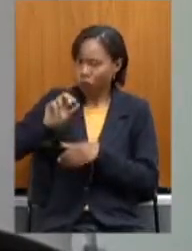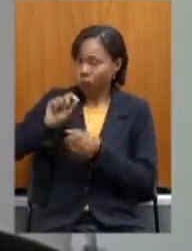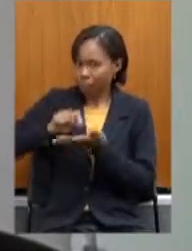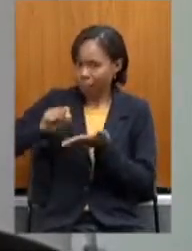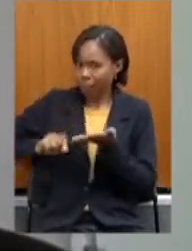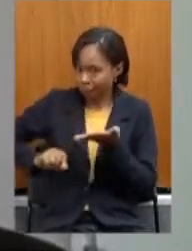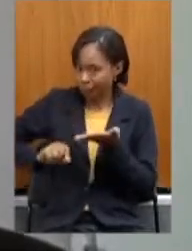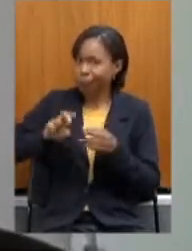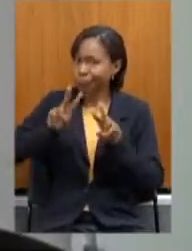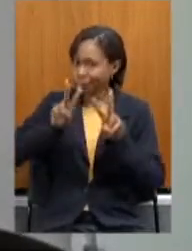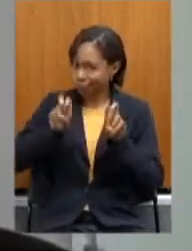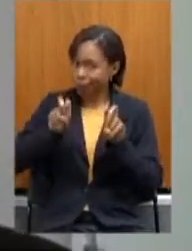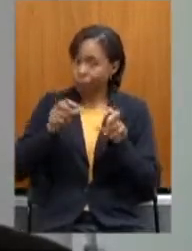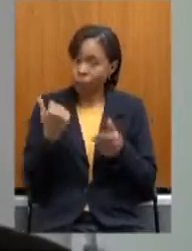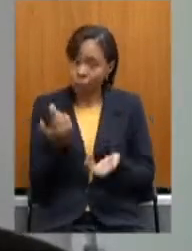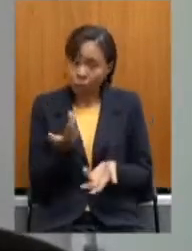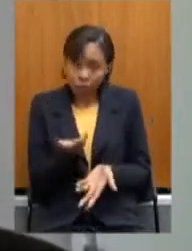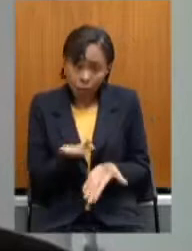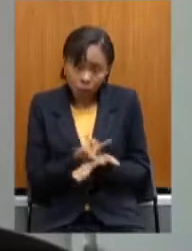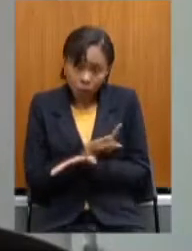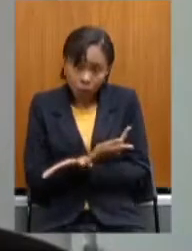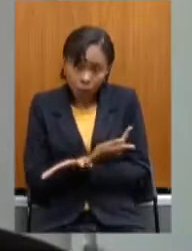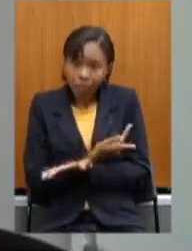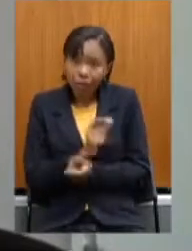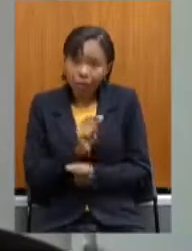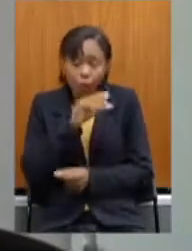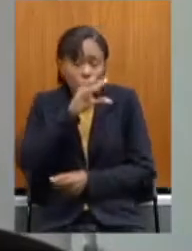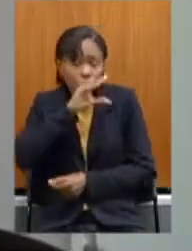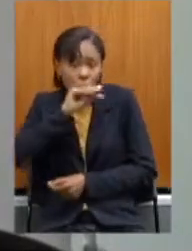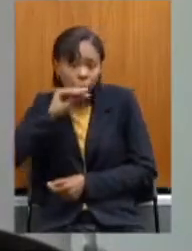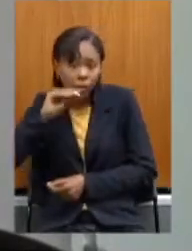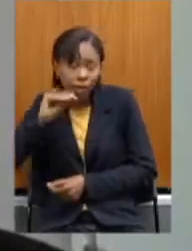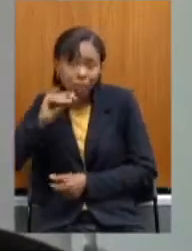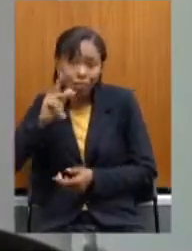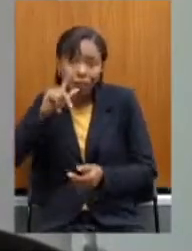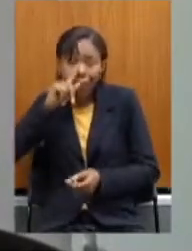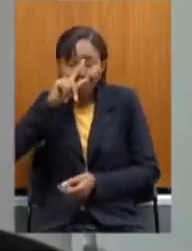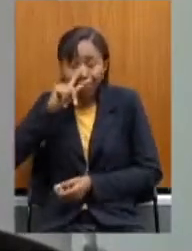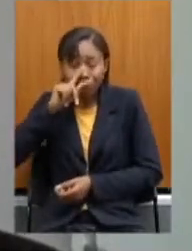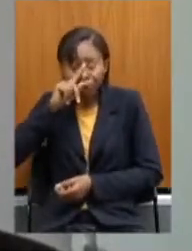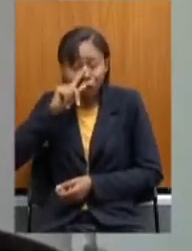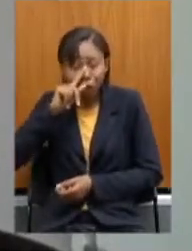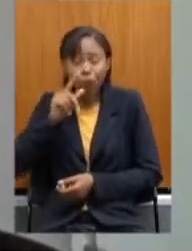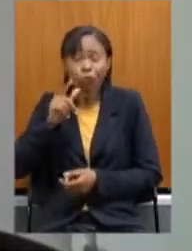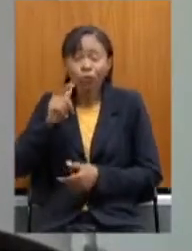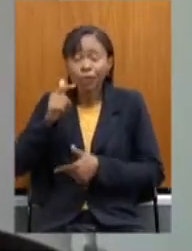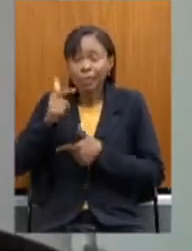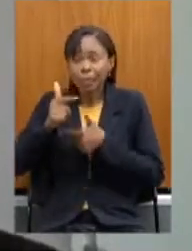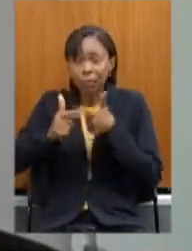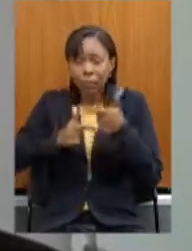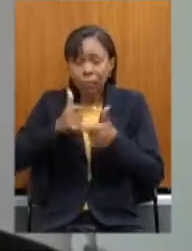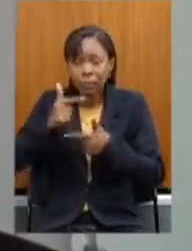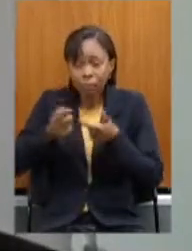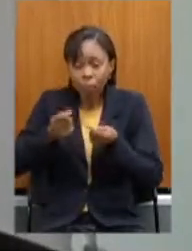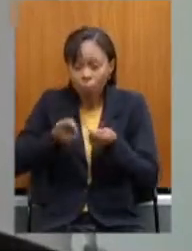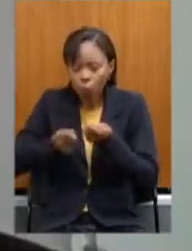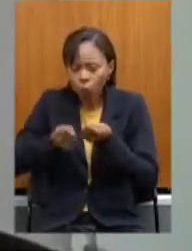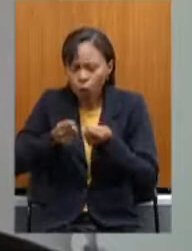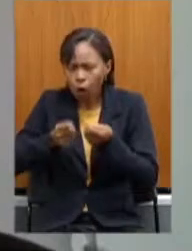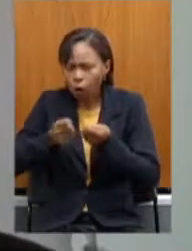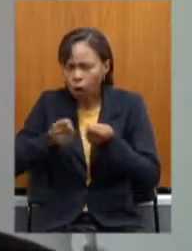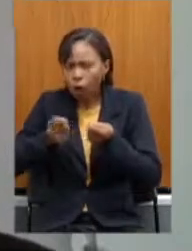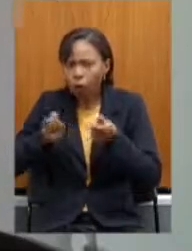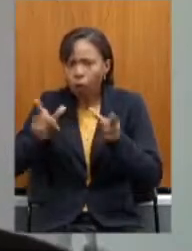o servidor na vala do risco da atividade econômica e com possibilidade de ao fim da vida não perceber tudo o que